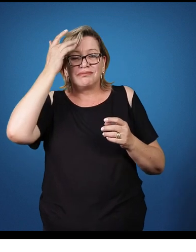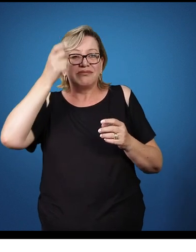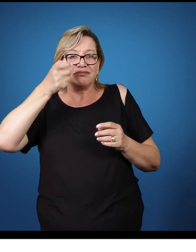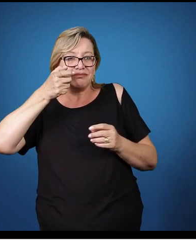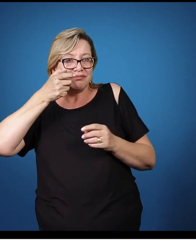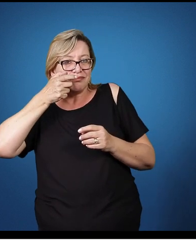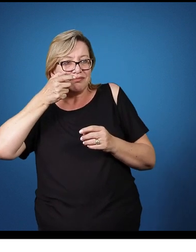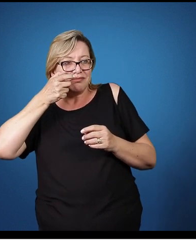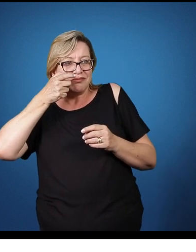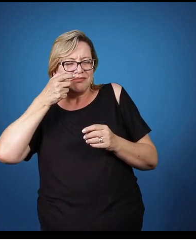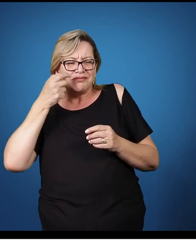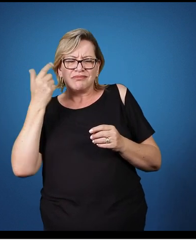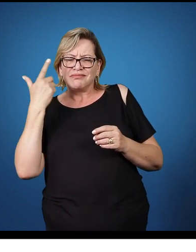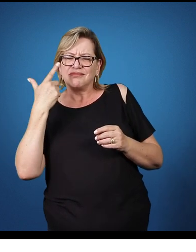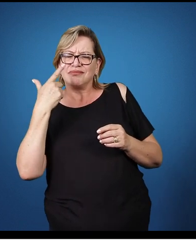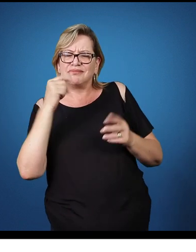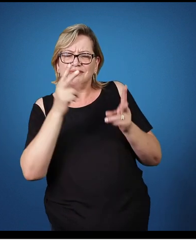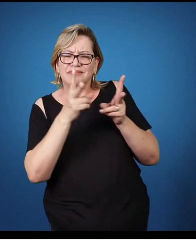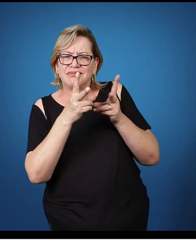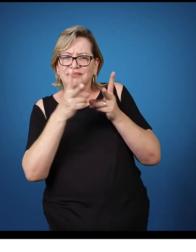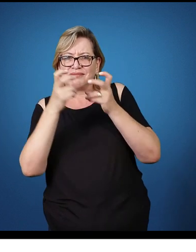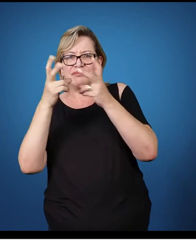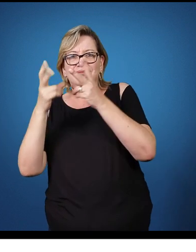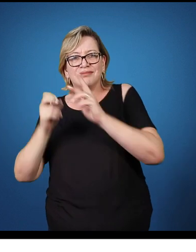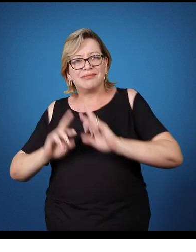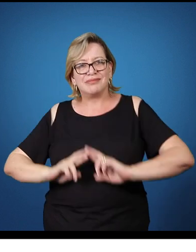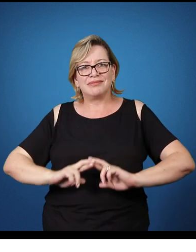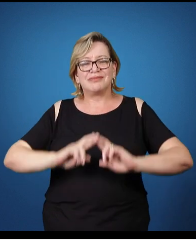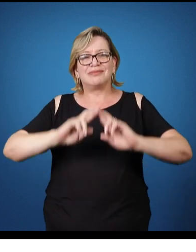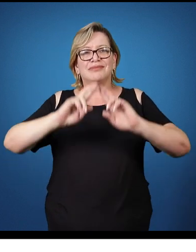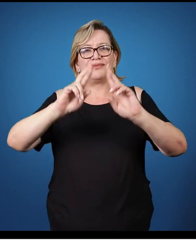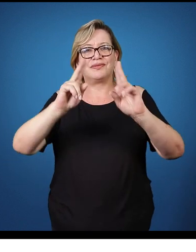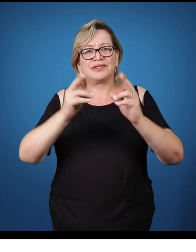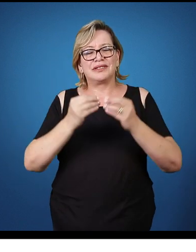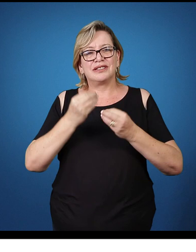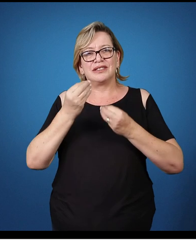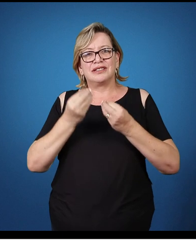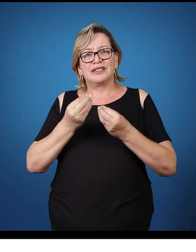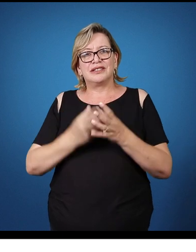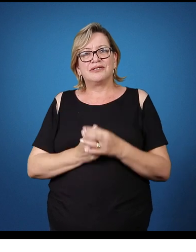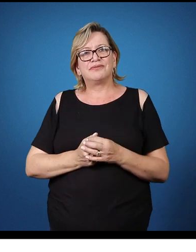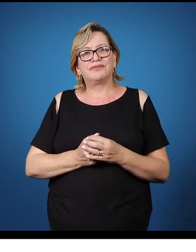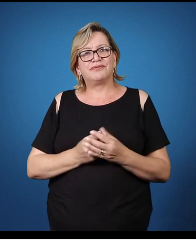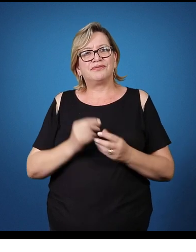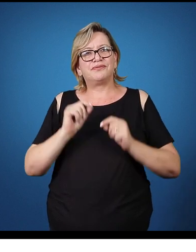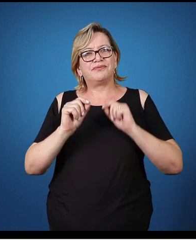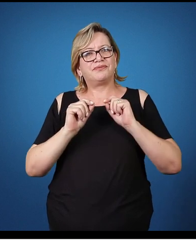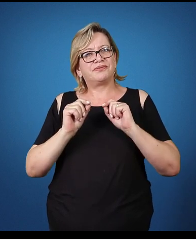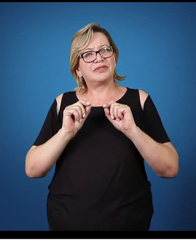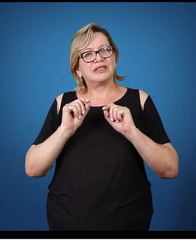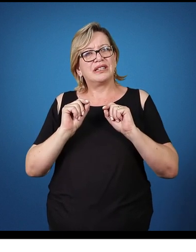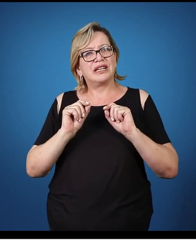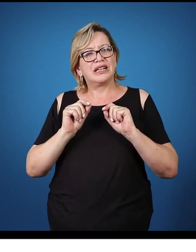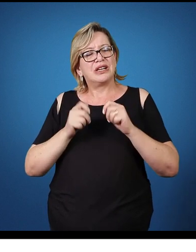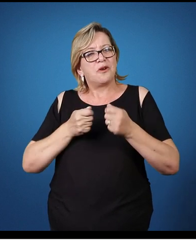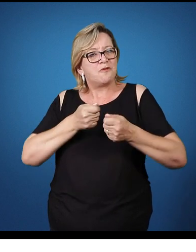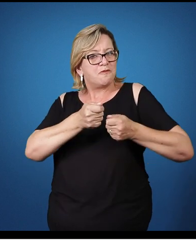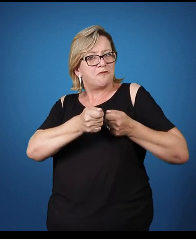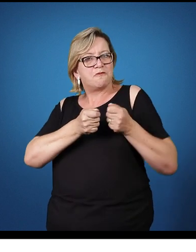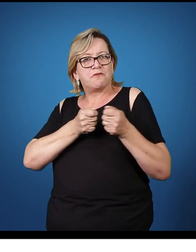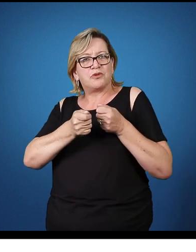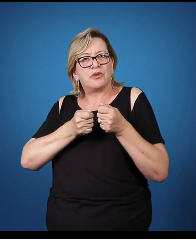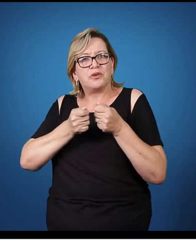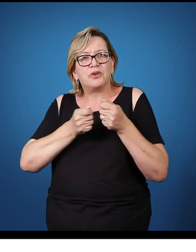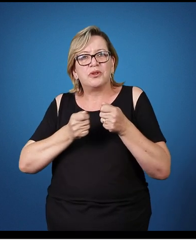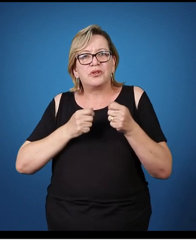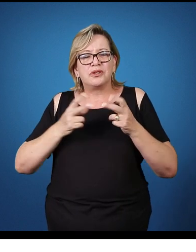assistindo conseguem perceber e enxergar. E quem é que tem o controle sobre as